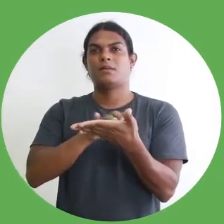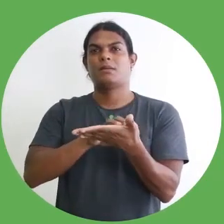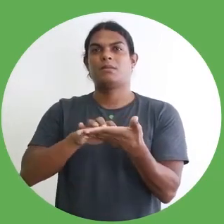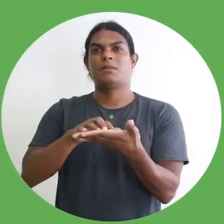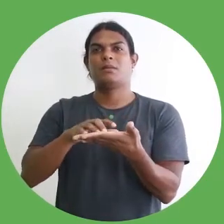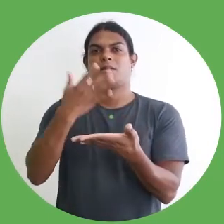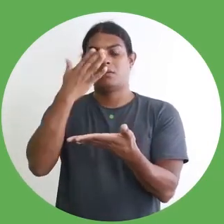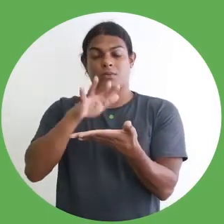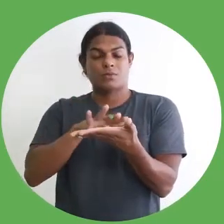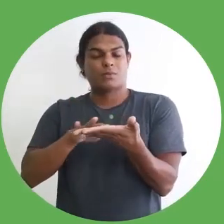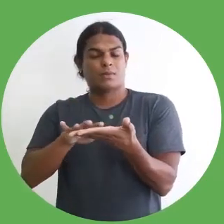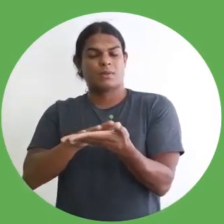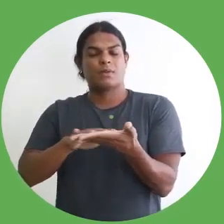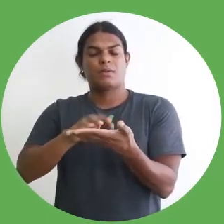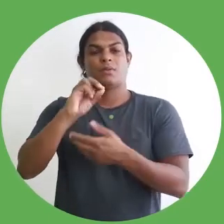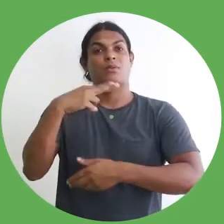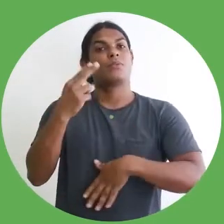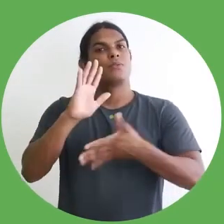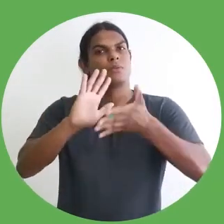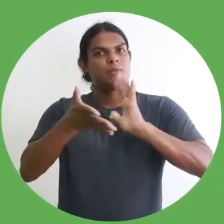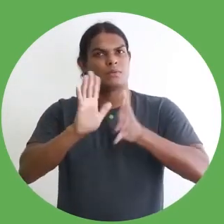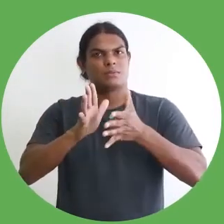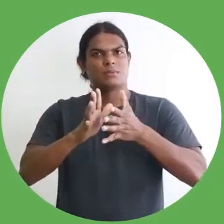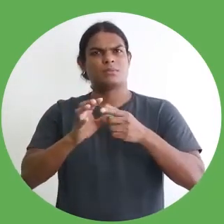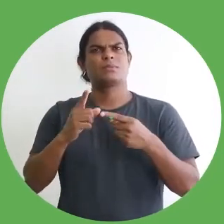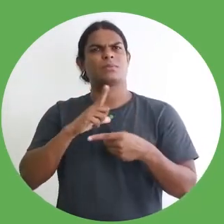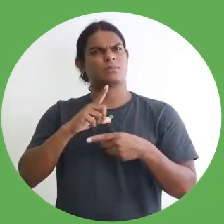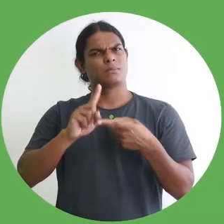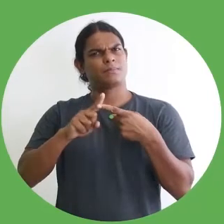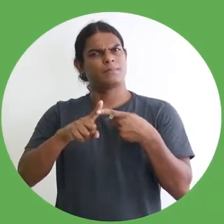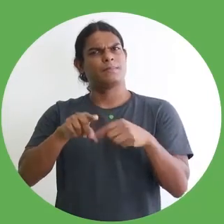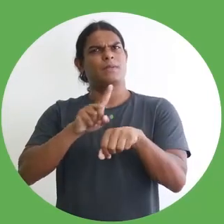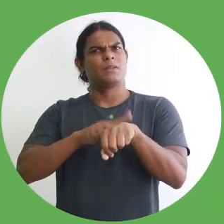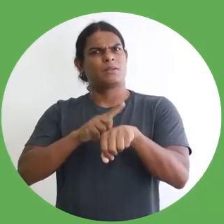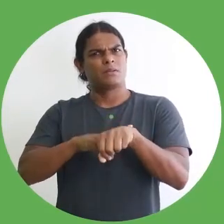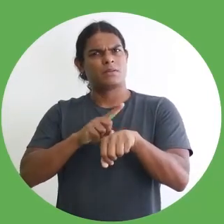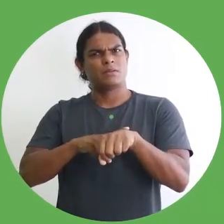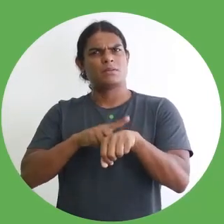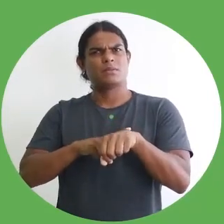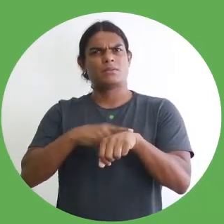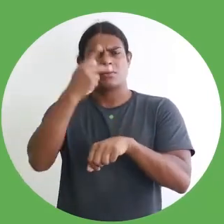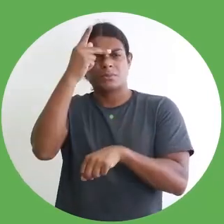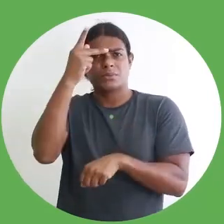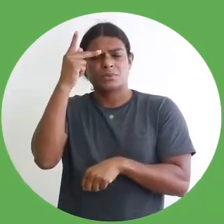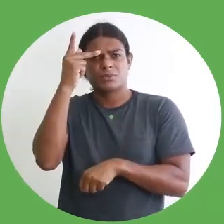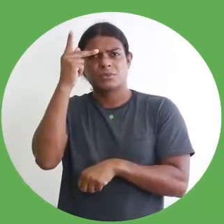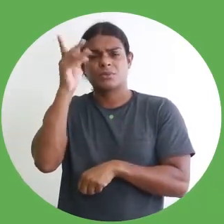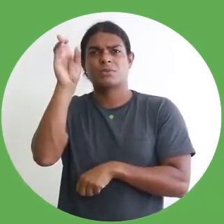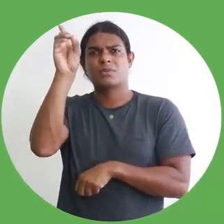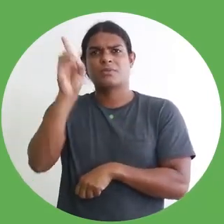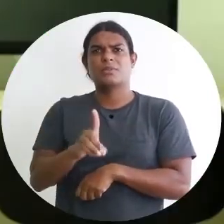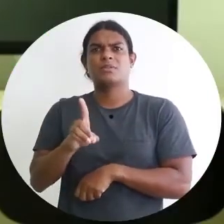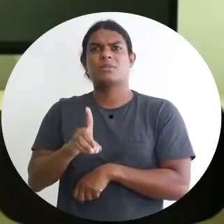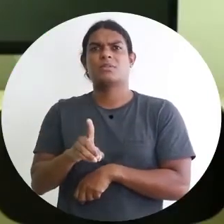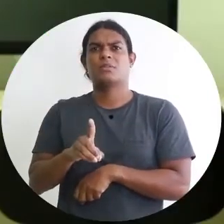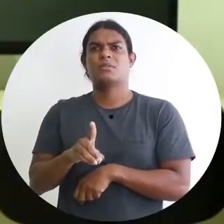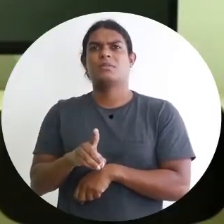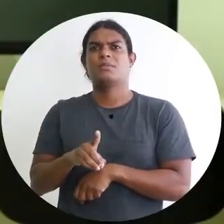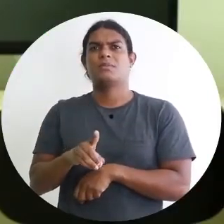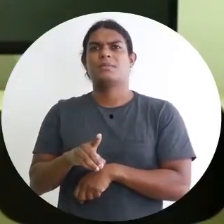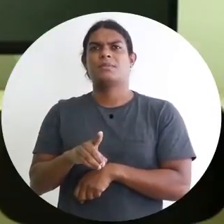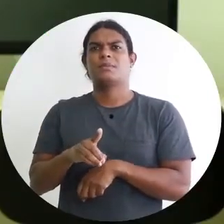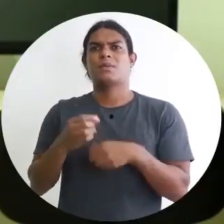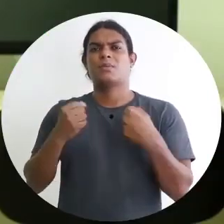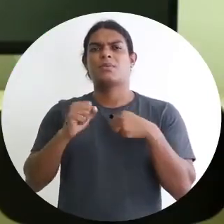libras também. Você pode ter relógios que pode... E o deficiente visual pode ver a hora através do tato. E pode